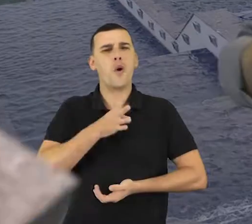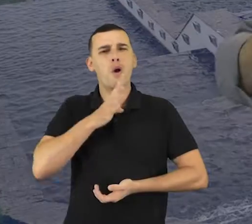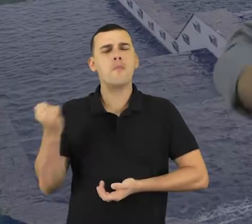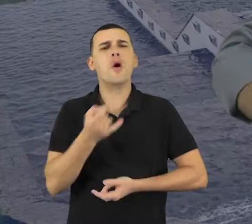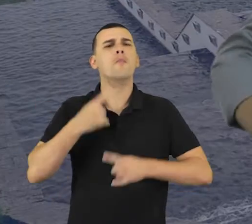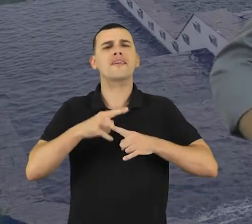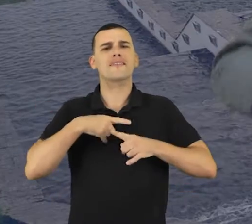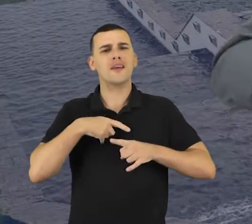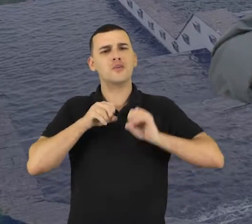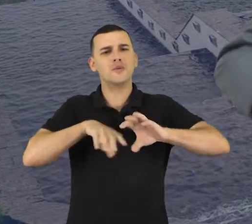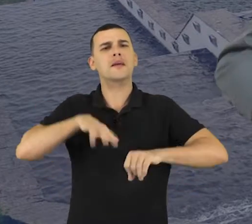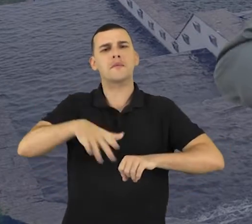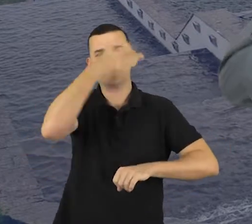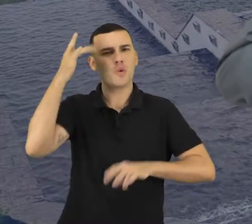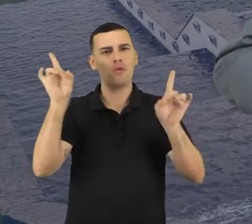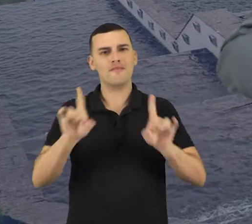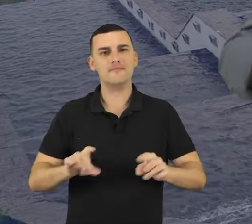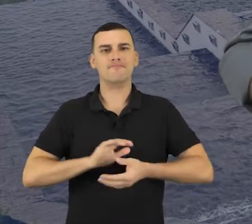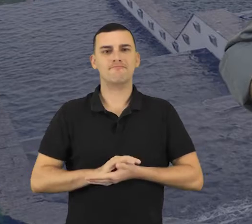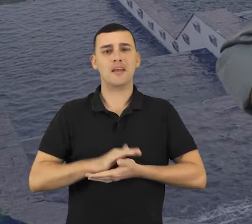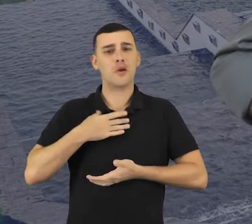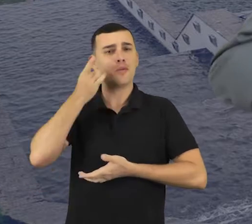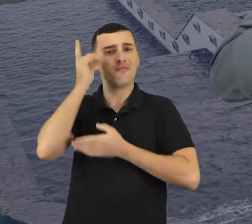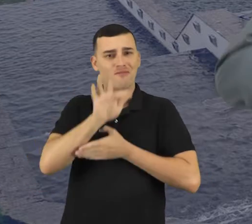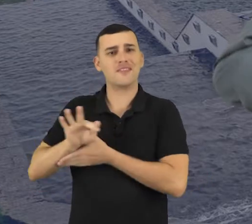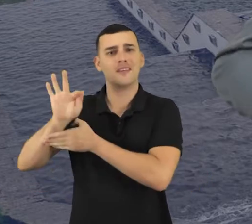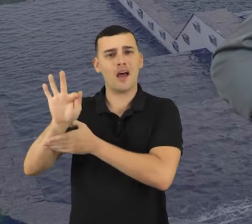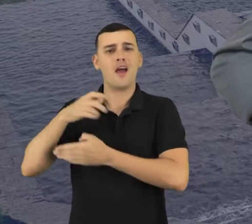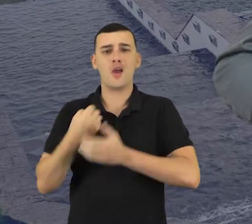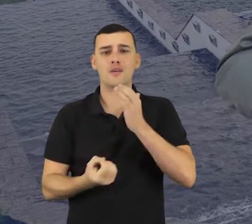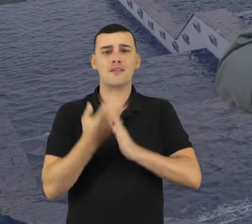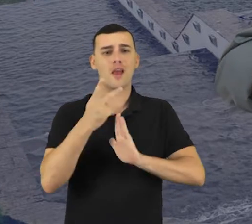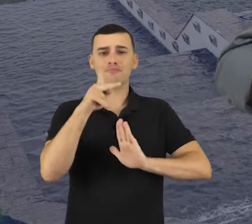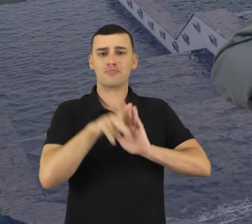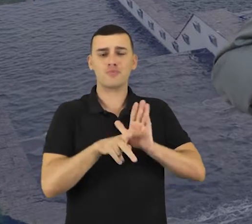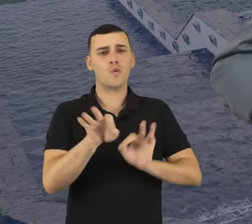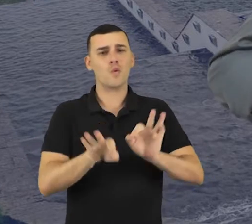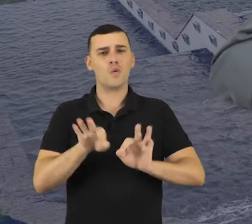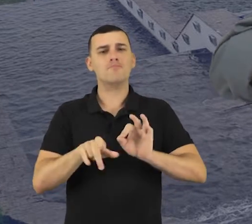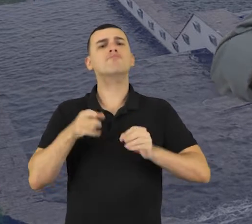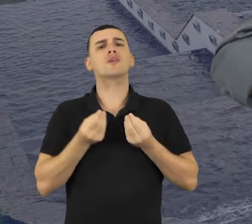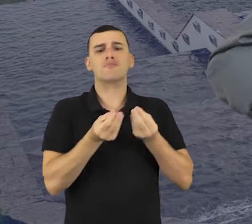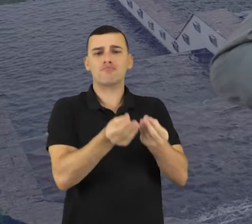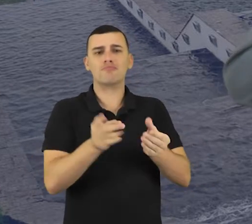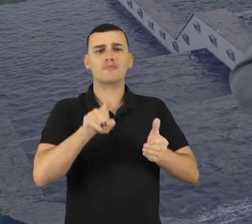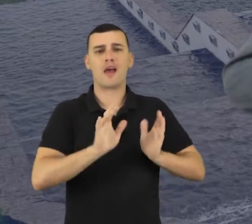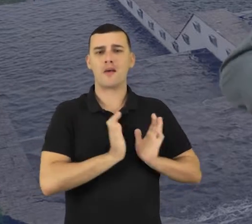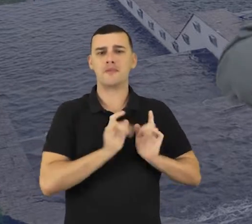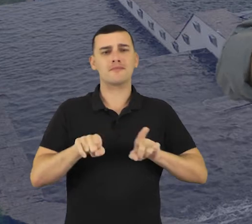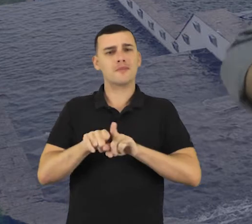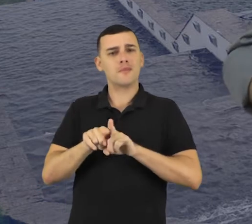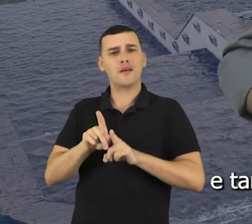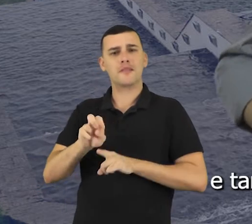Eu sei a importância da educação para as pessoas com deficiência. Como deputado federal, eu destinei emendas para instituições como a